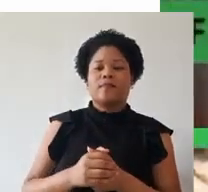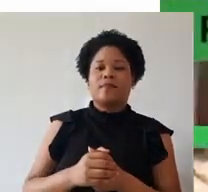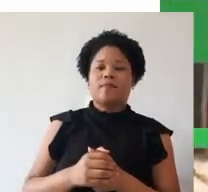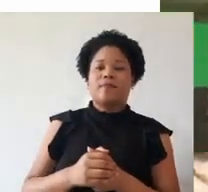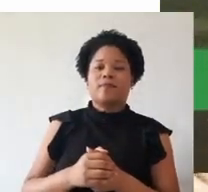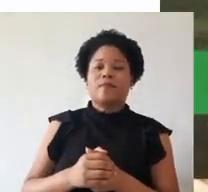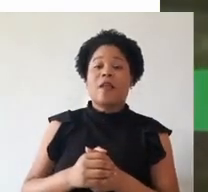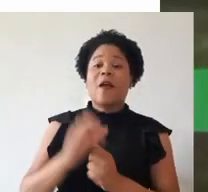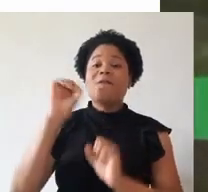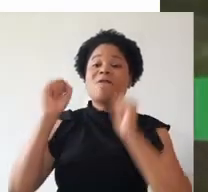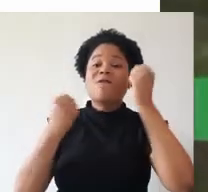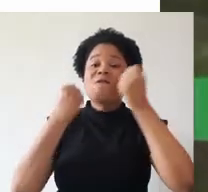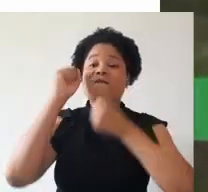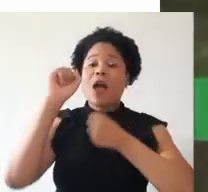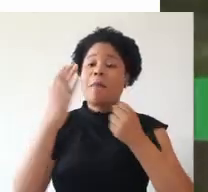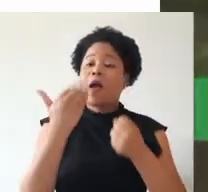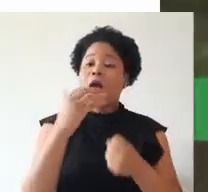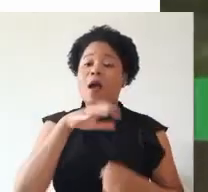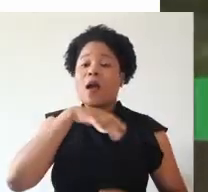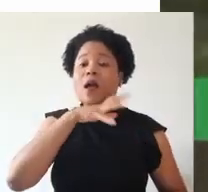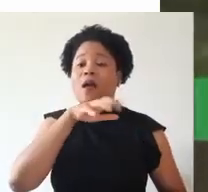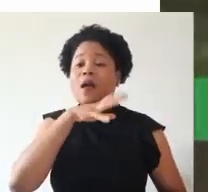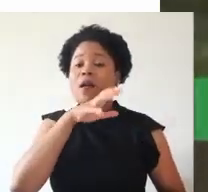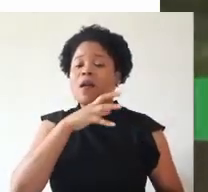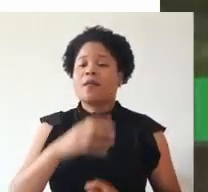fábrica de ração,